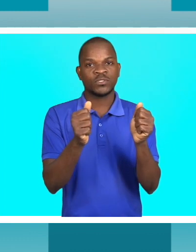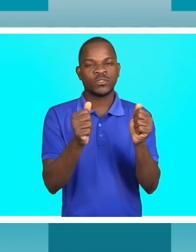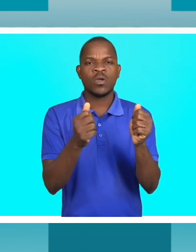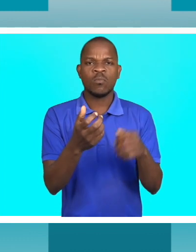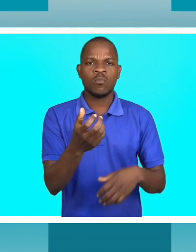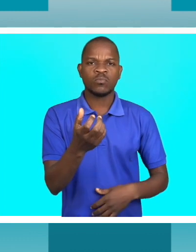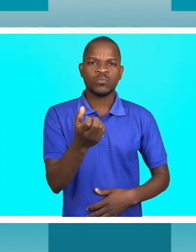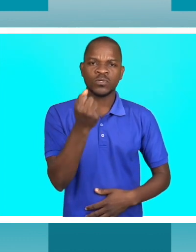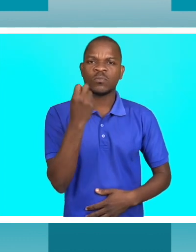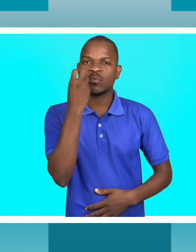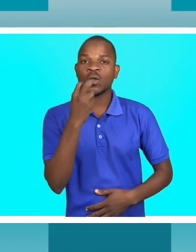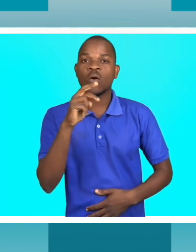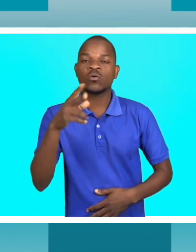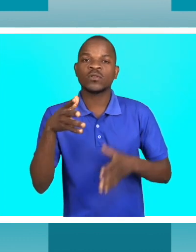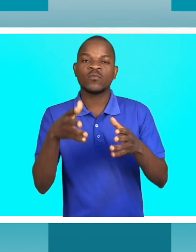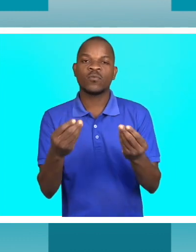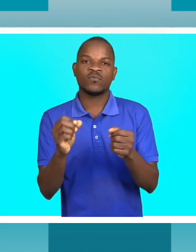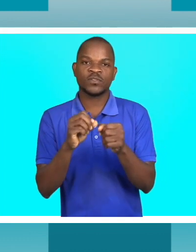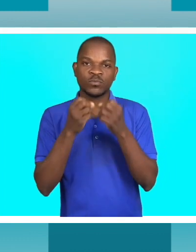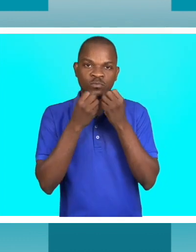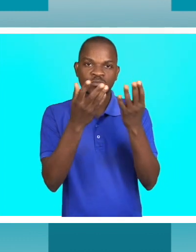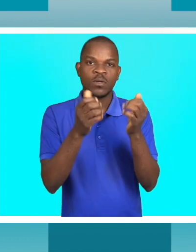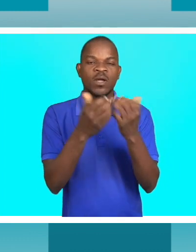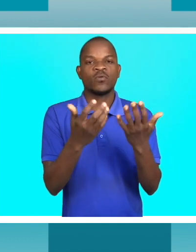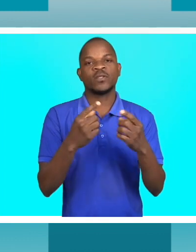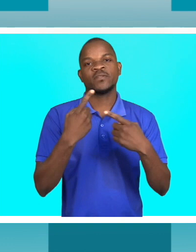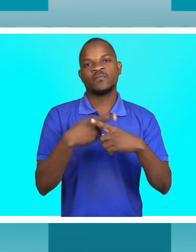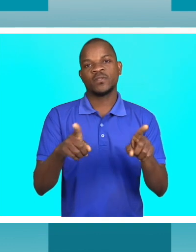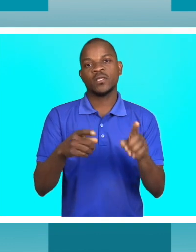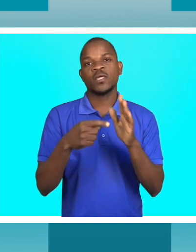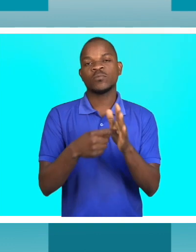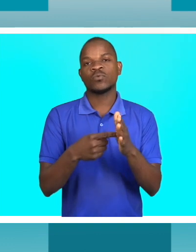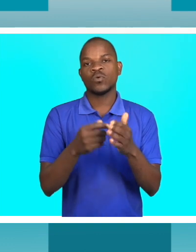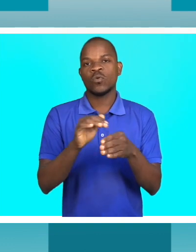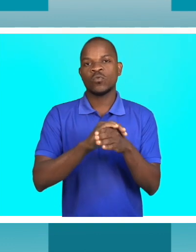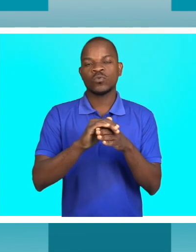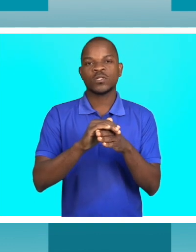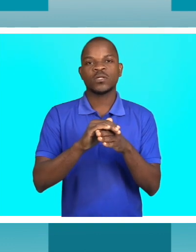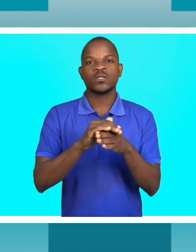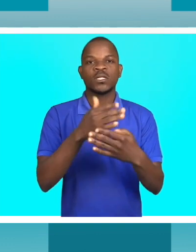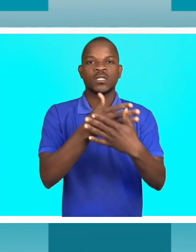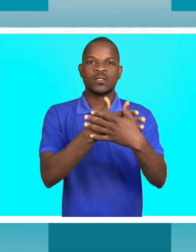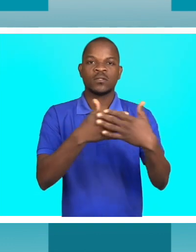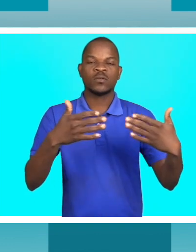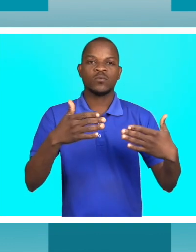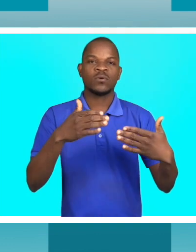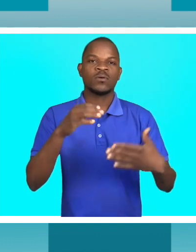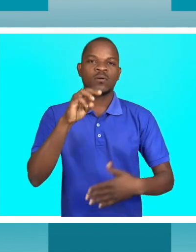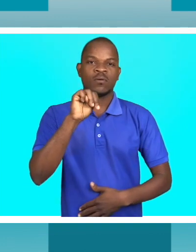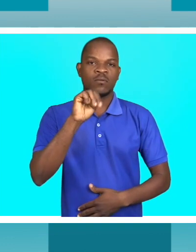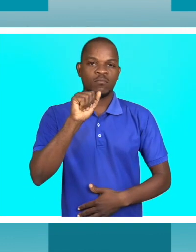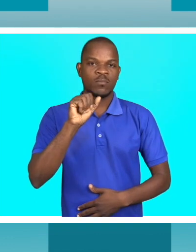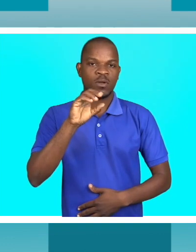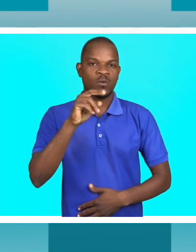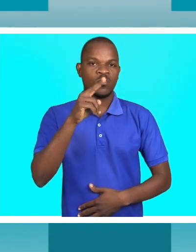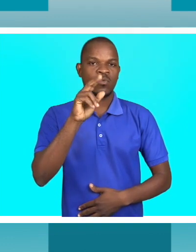Podia haver uma maneira de transmitir essa mensagem, só que neste caso foi diferente, porque eu canto em língua macua, que a pessoa que estava a a tradução com língua de sinais